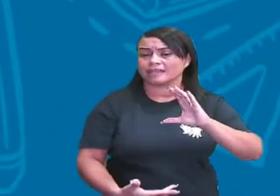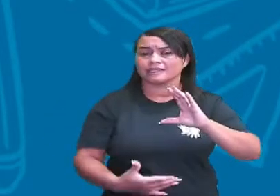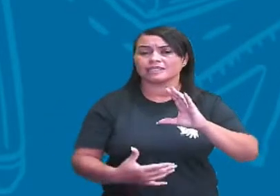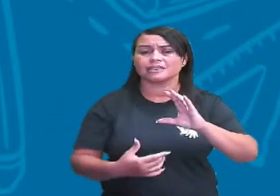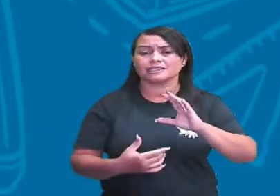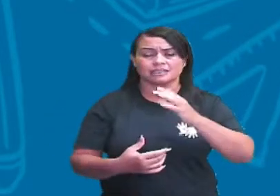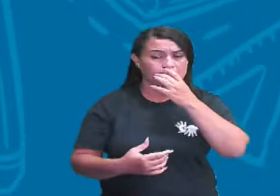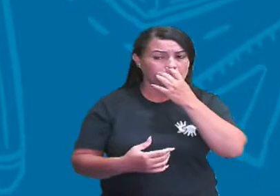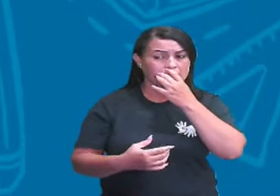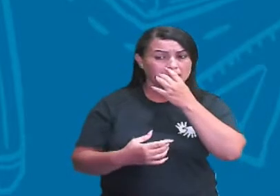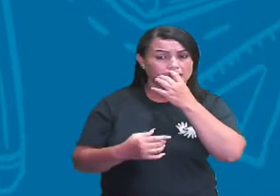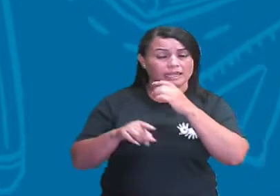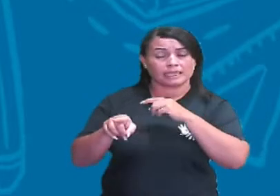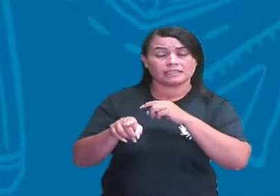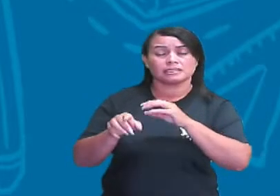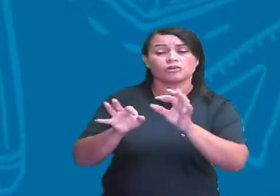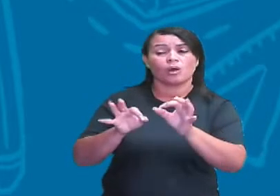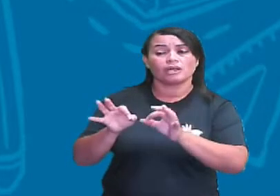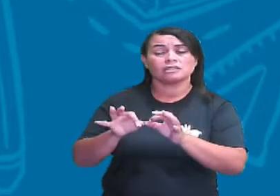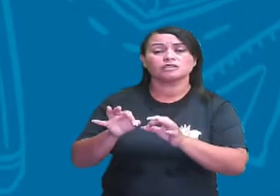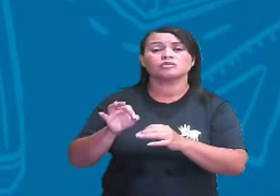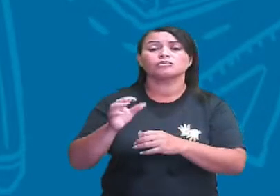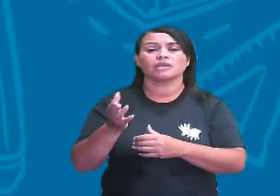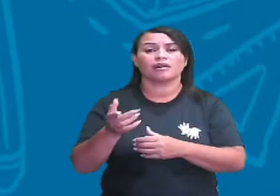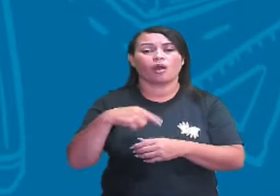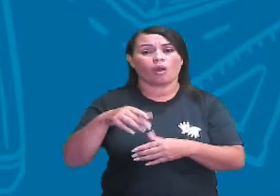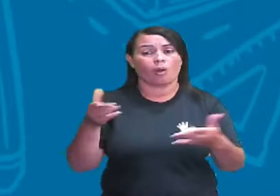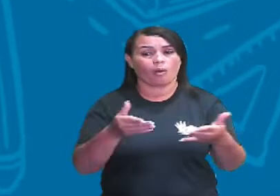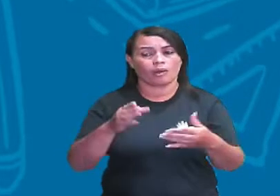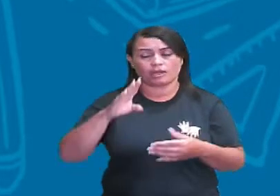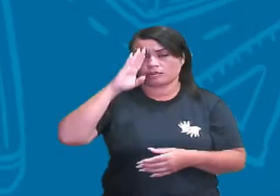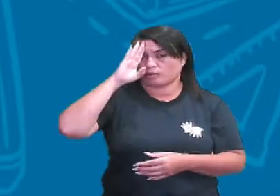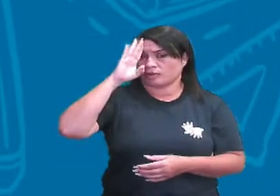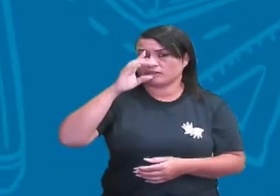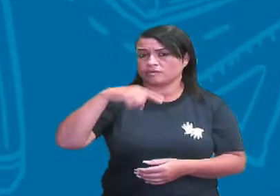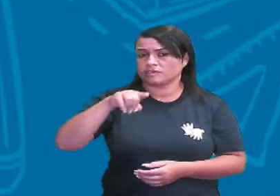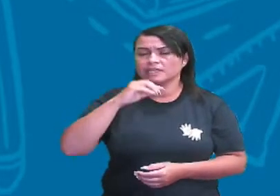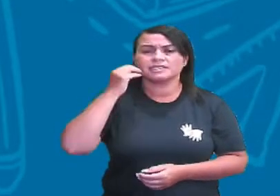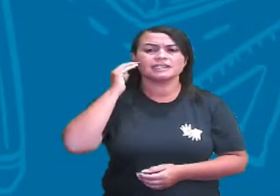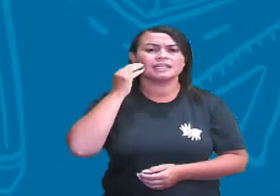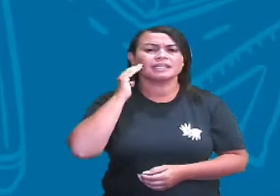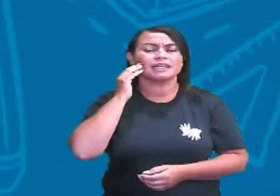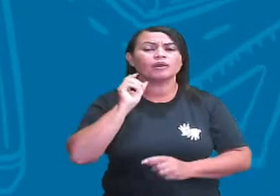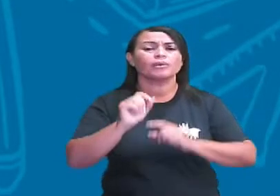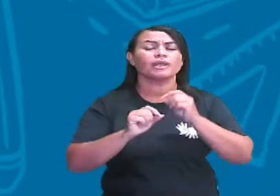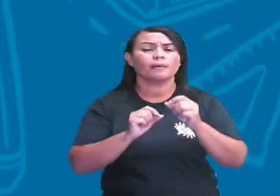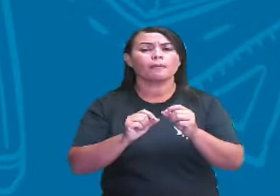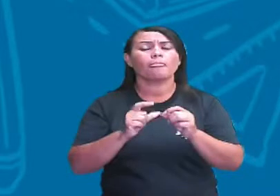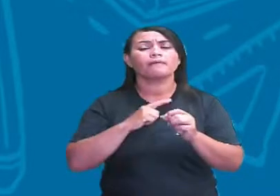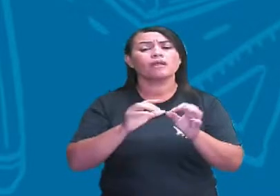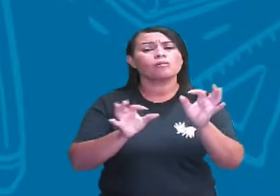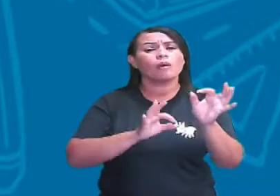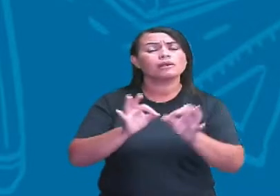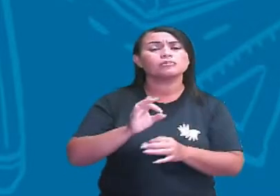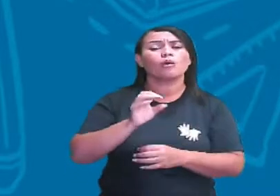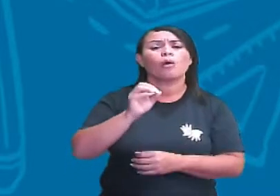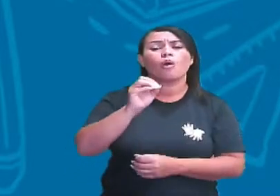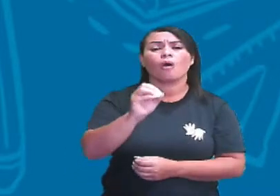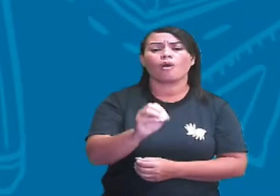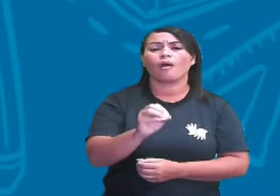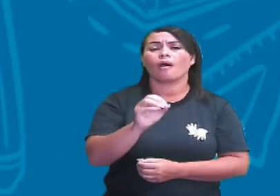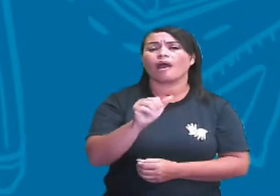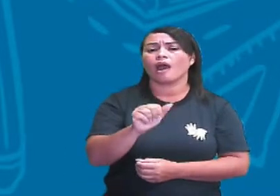autotróficos, está certo? Mas, a priori, vocês precisam entender que um organismo autotrófico, ele possui a capacidade de